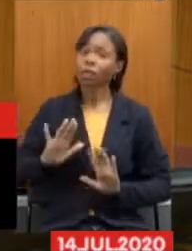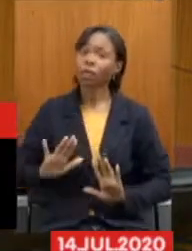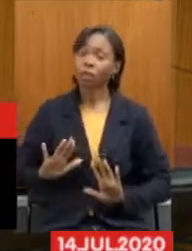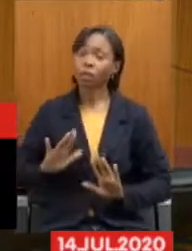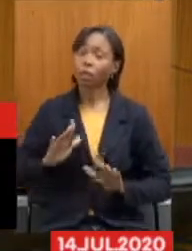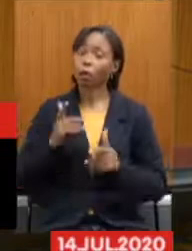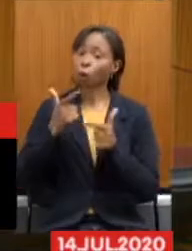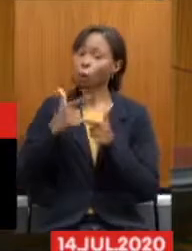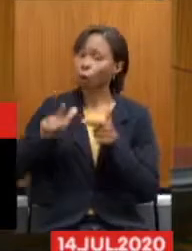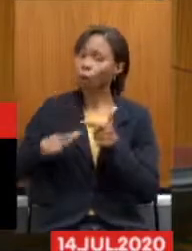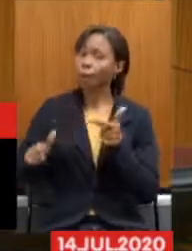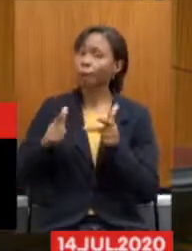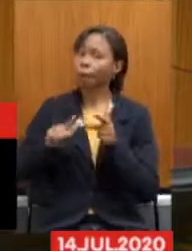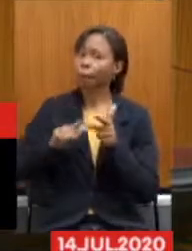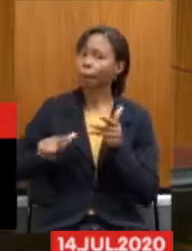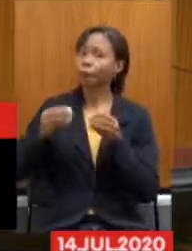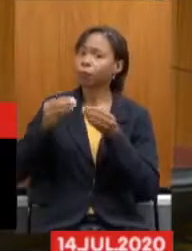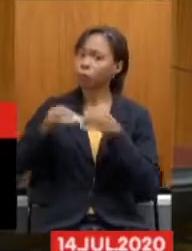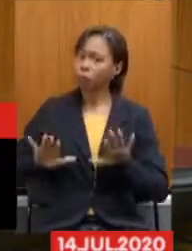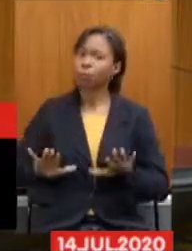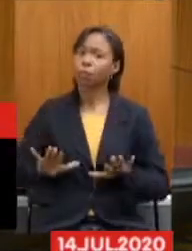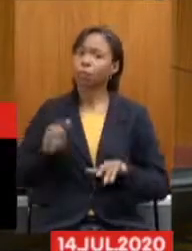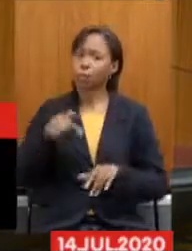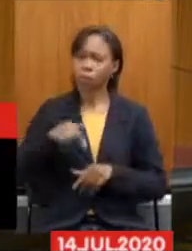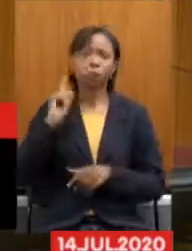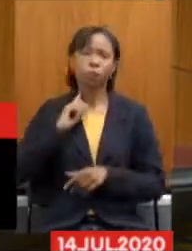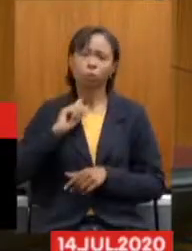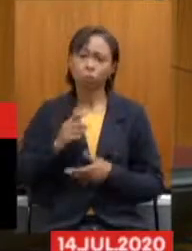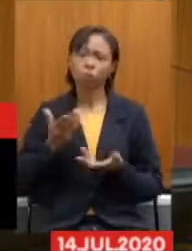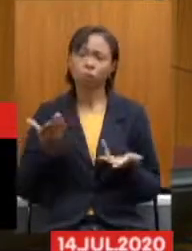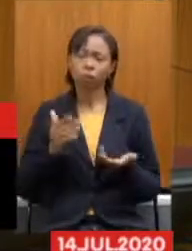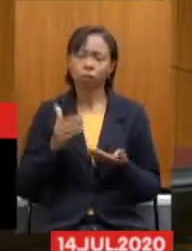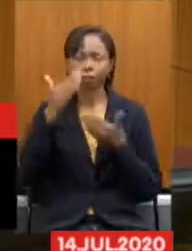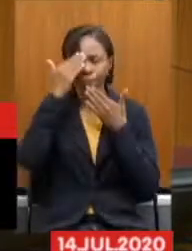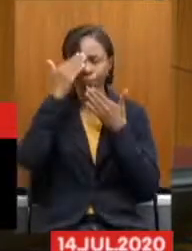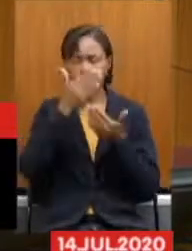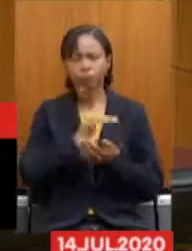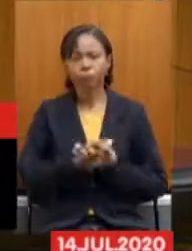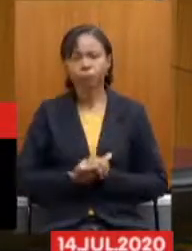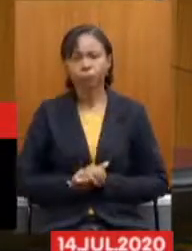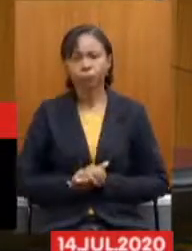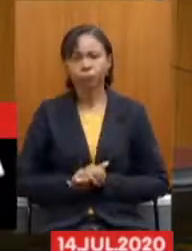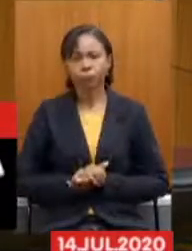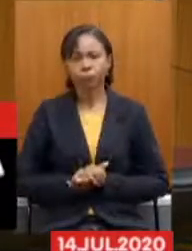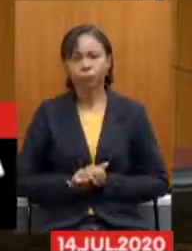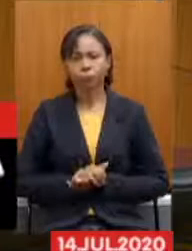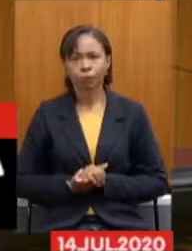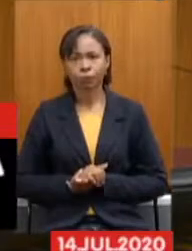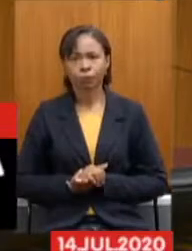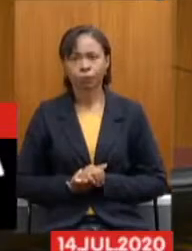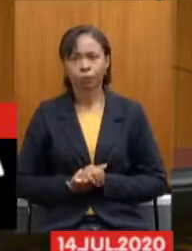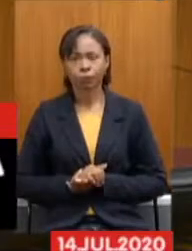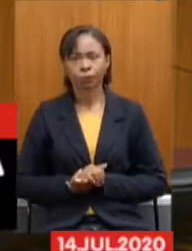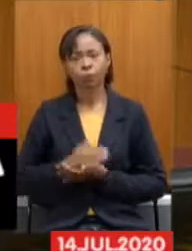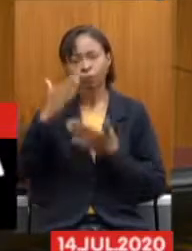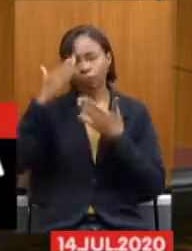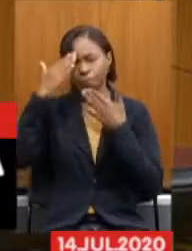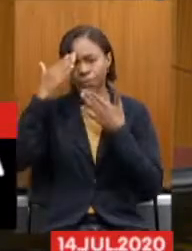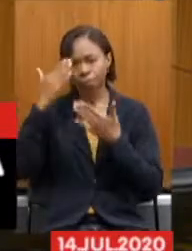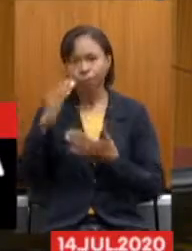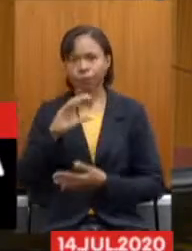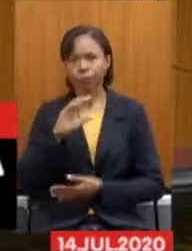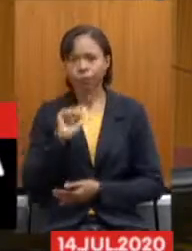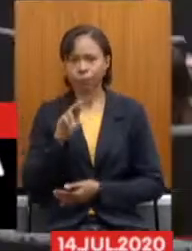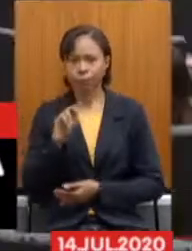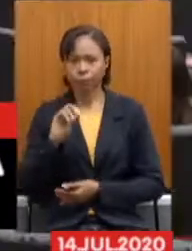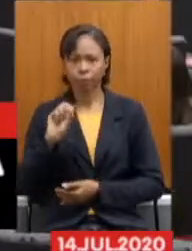está tendo para a sociedade. Obrigado. Eu gostaria de agradecer ao Carlos